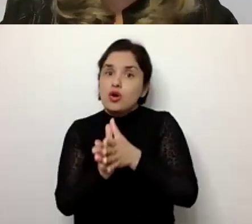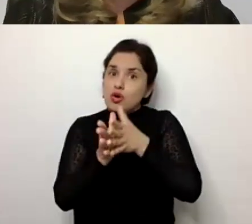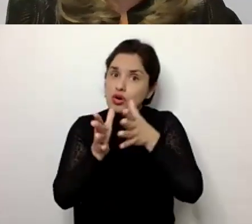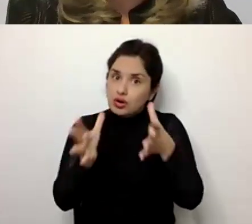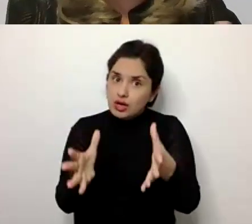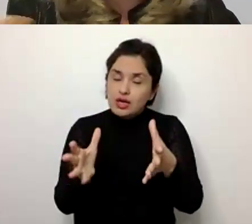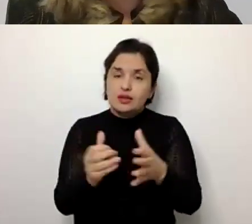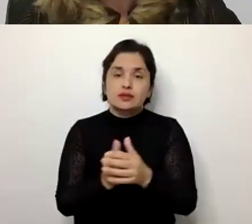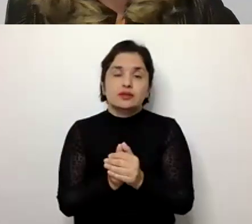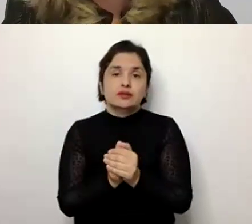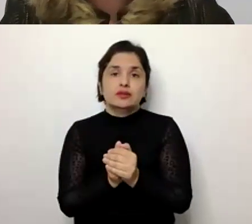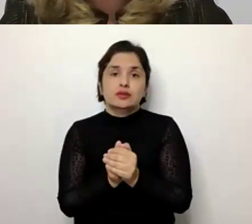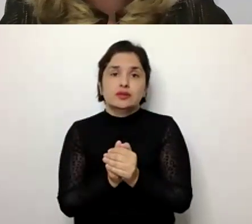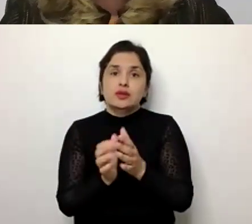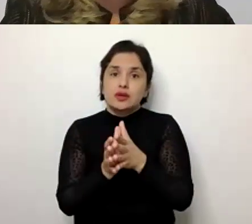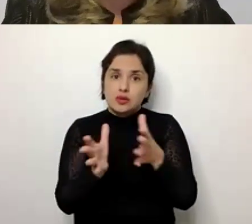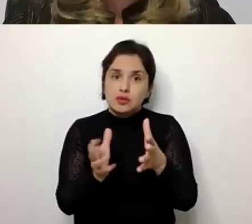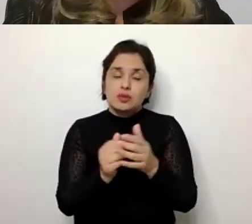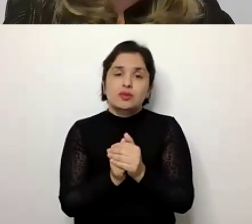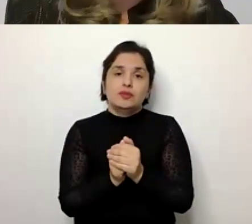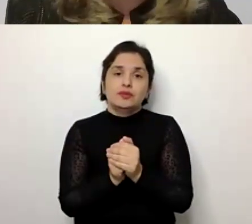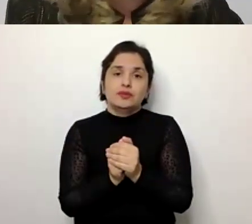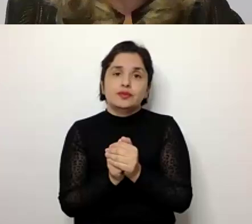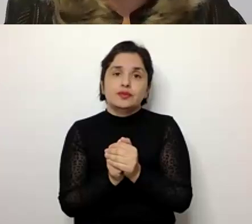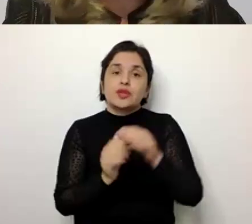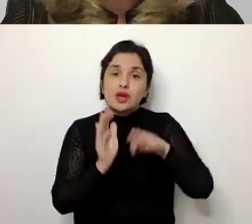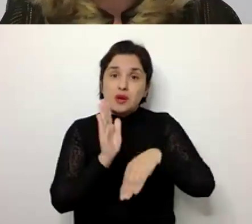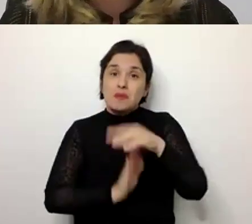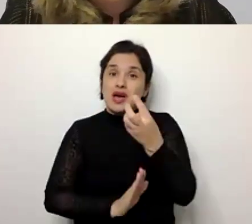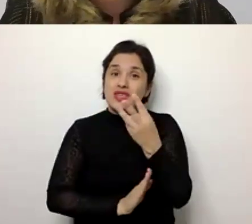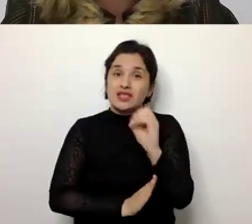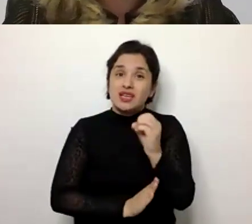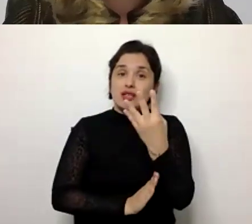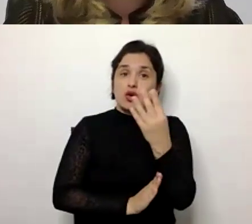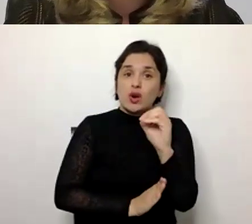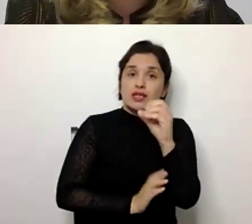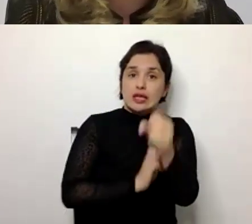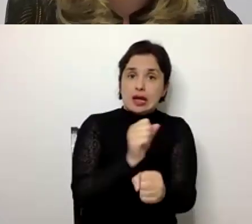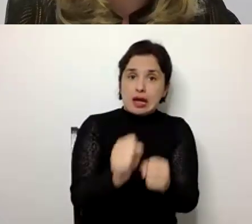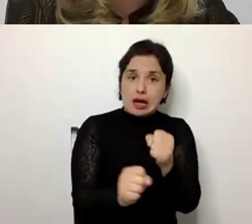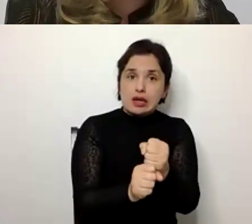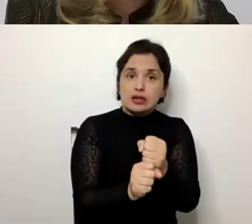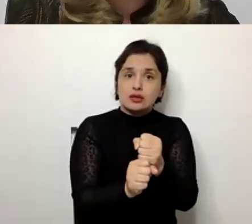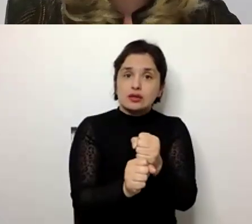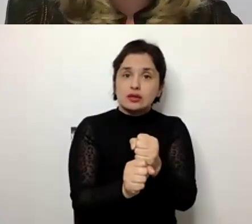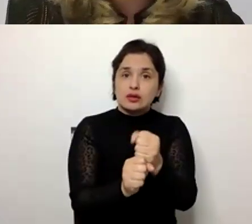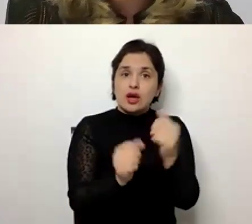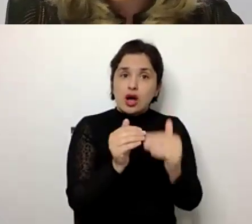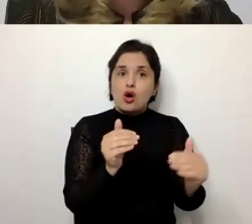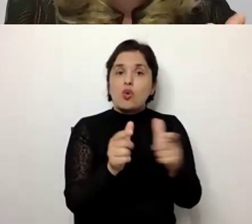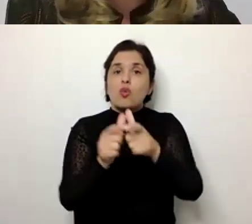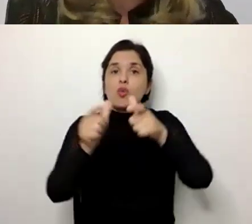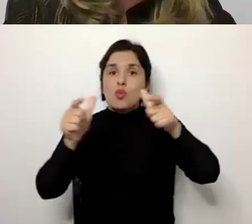em menos de meio século, de mais de 30, 40 anos para essa população. Então, é algo muito